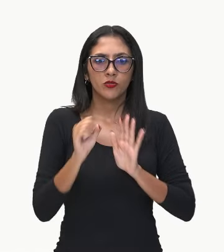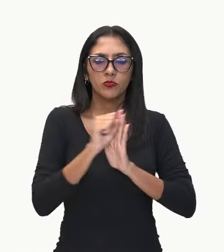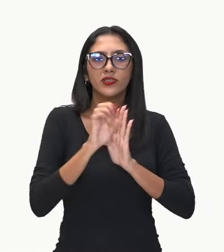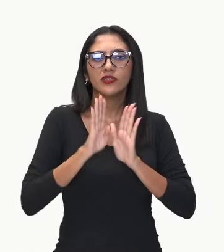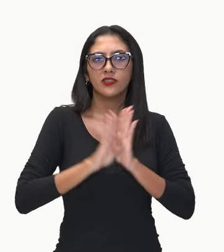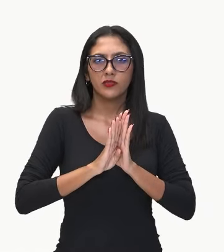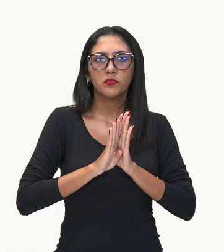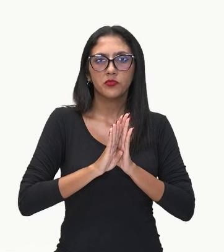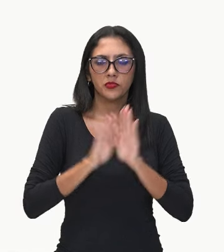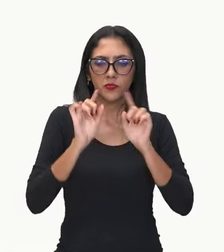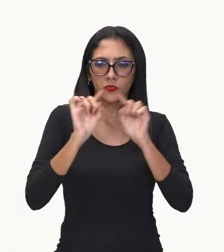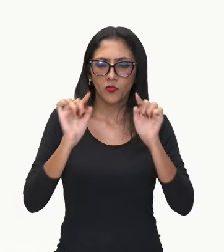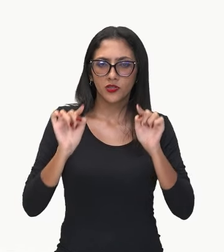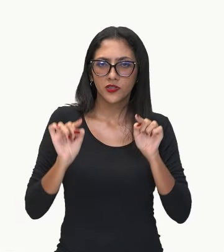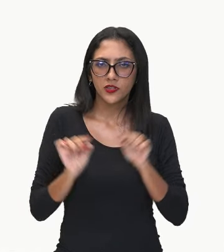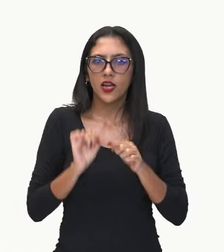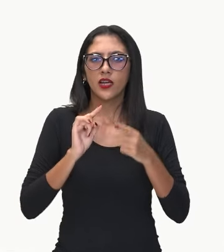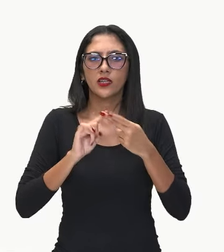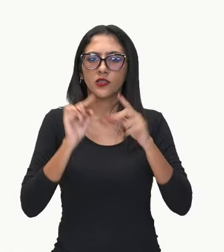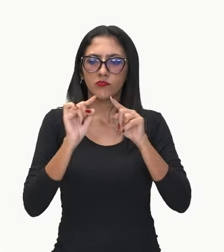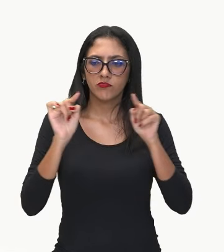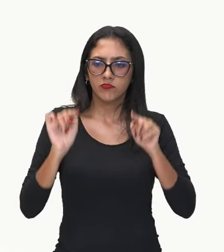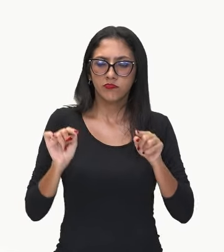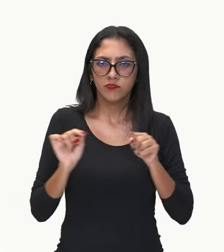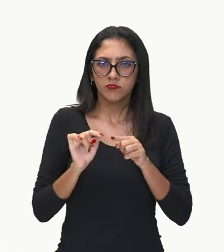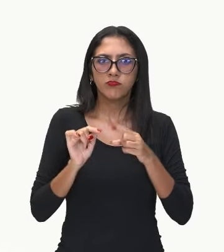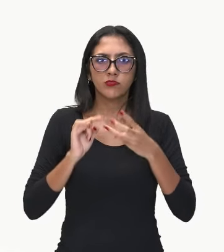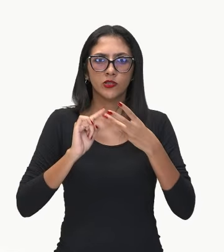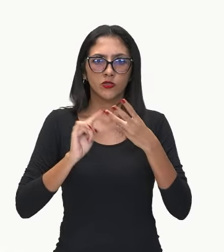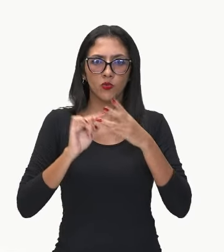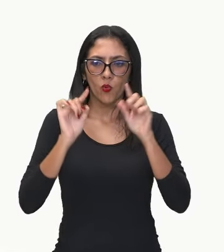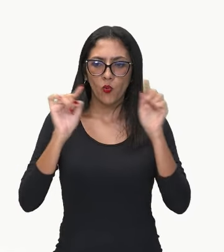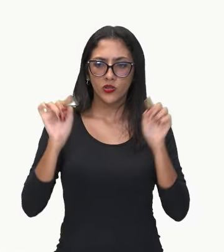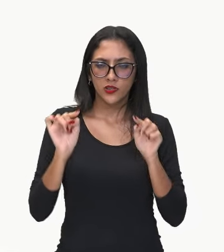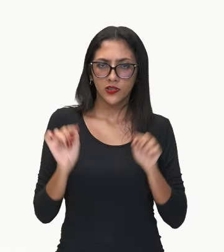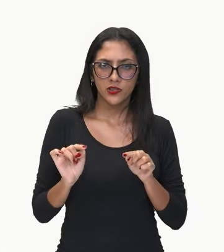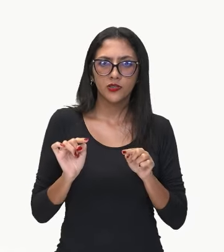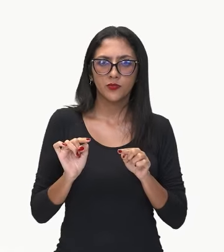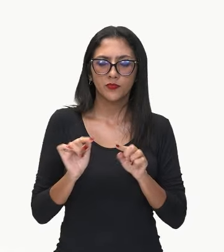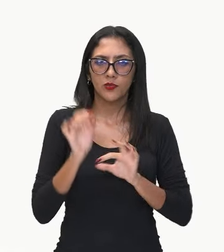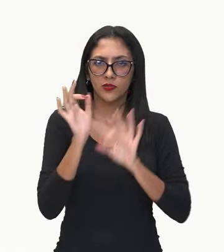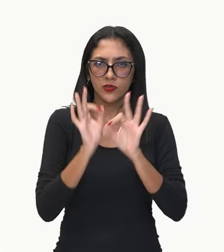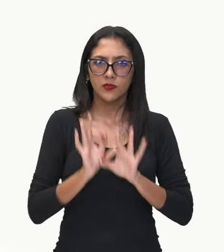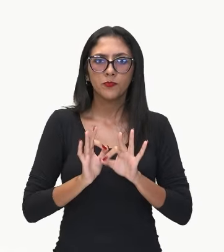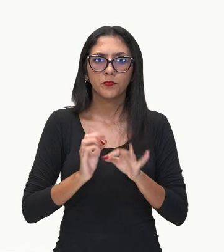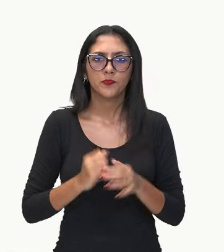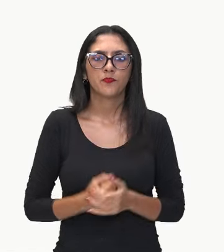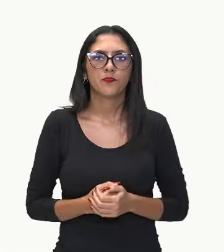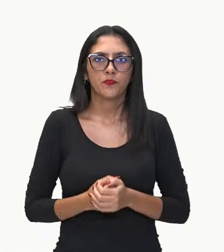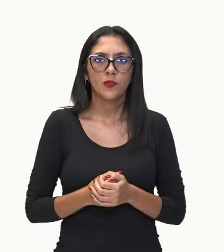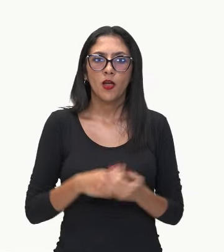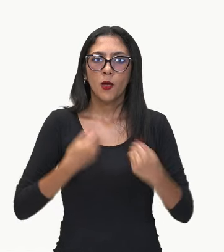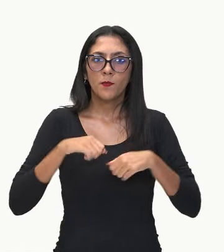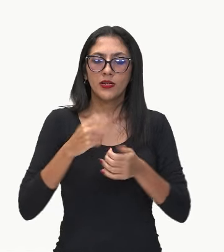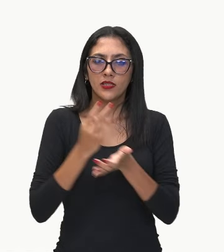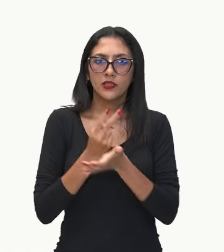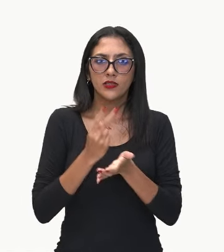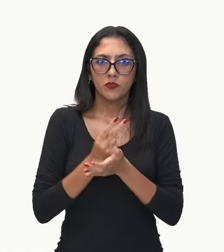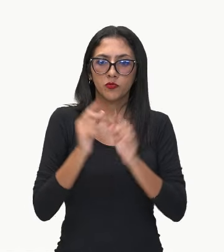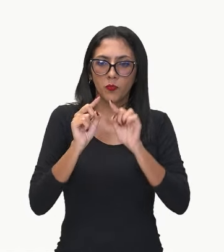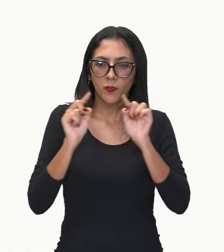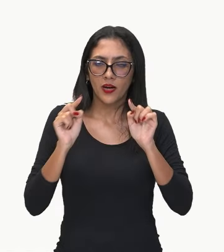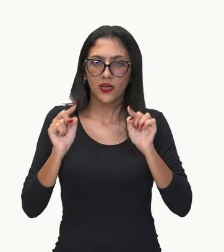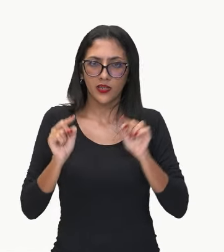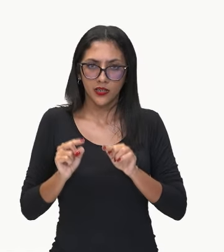Quando aparecerem os sinais de associação. Lembre que você sempre vai ter que ir do parêntese